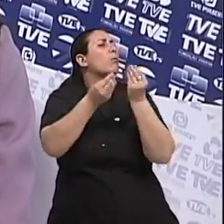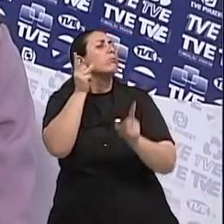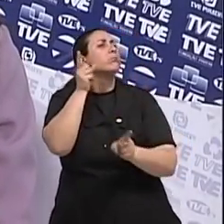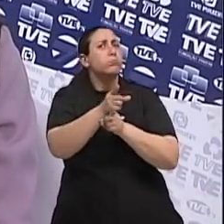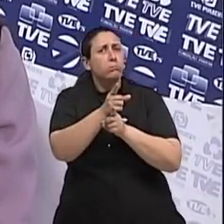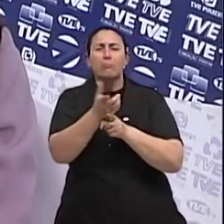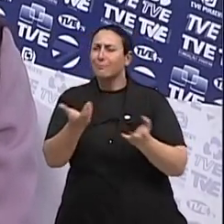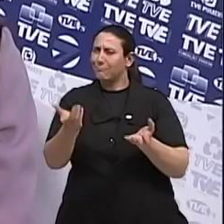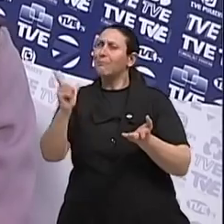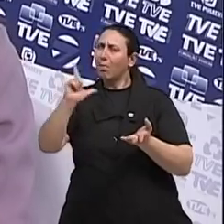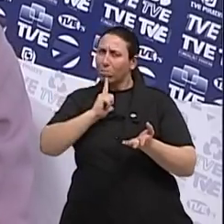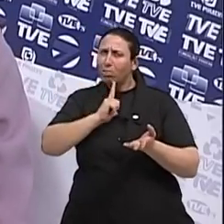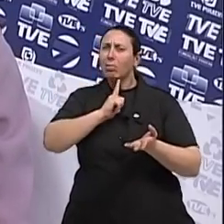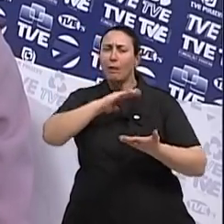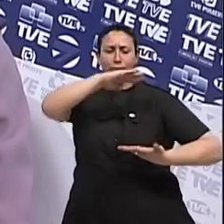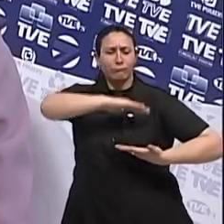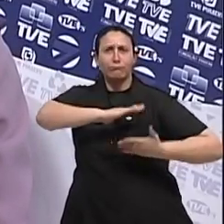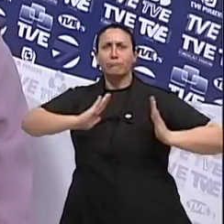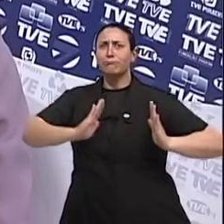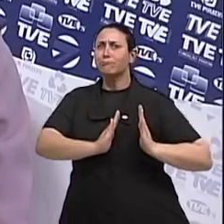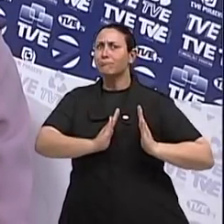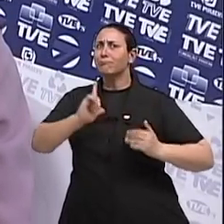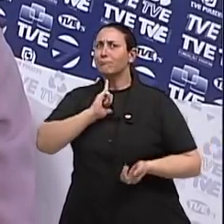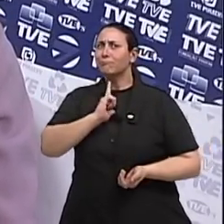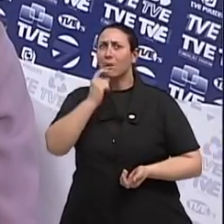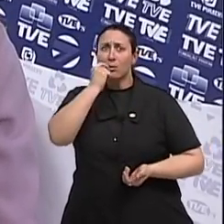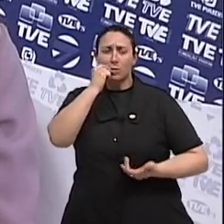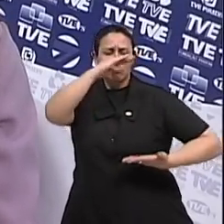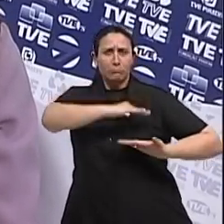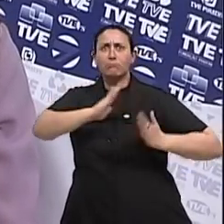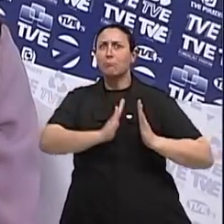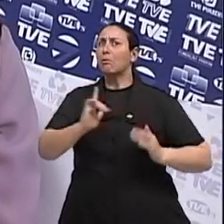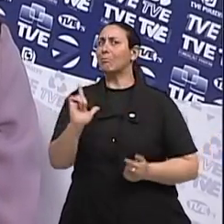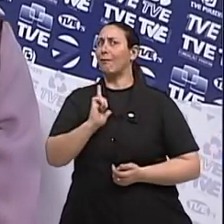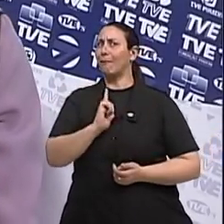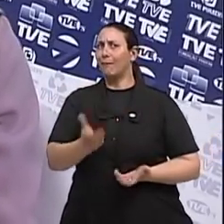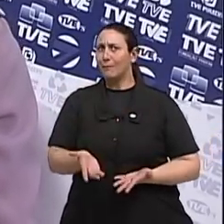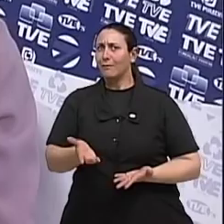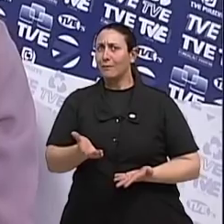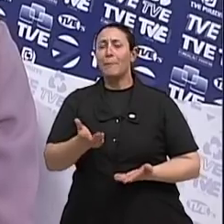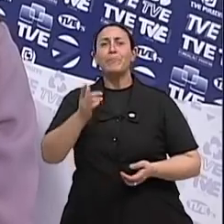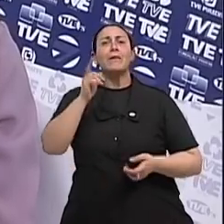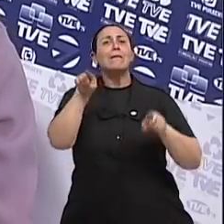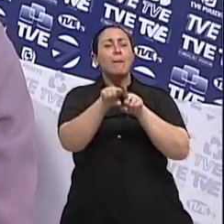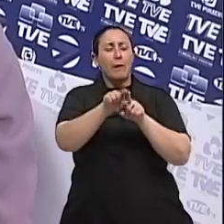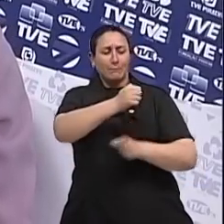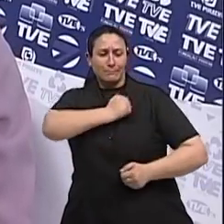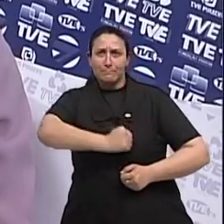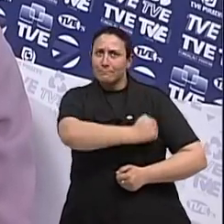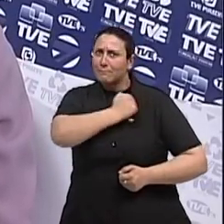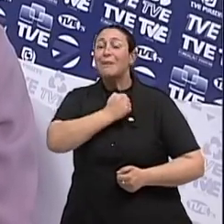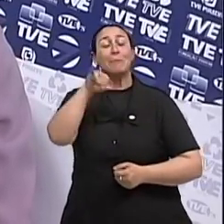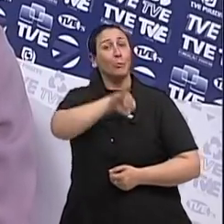nós temos a mamografia como a nossa principal aliada. Exato, há muito tempo. A mamografia, e a mamografia tem que ser com muita